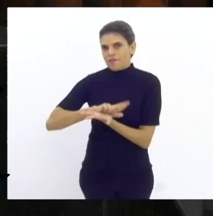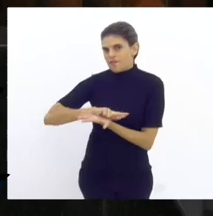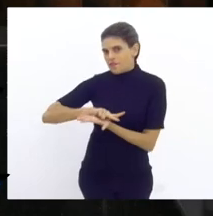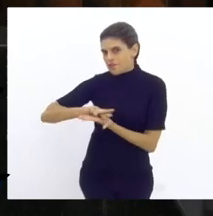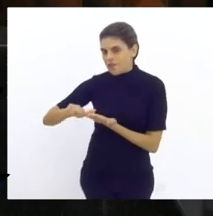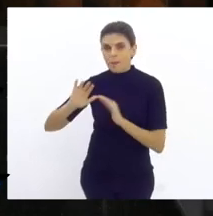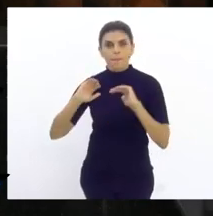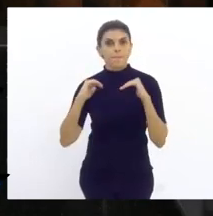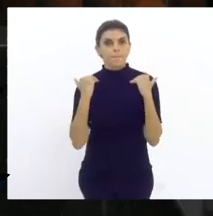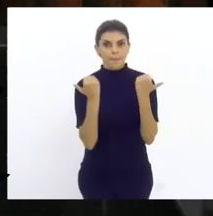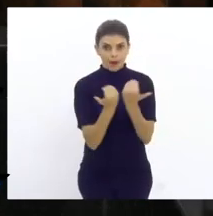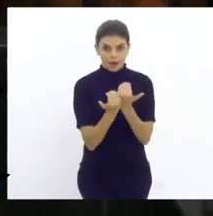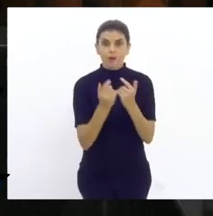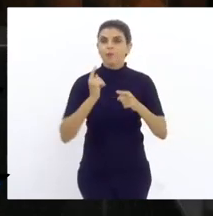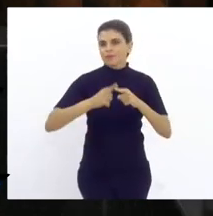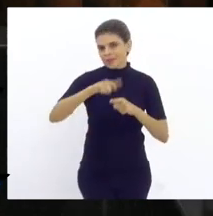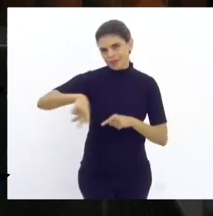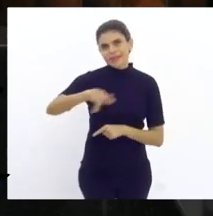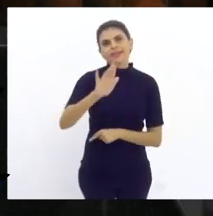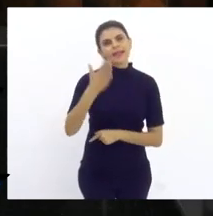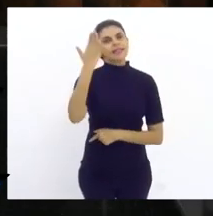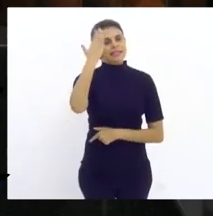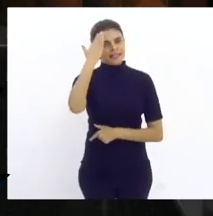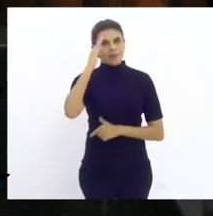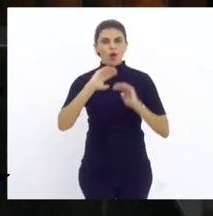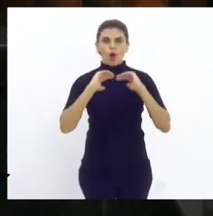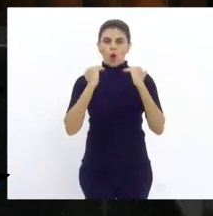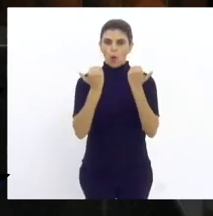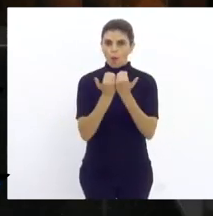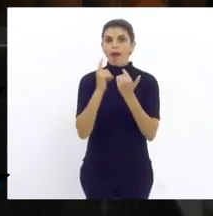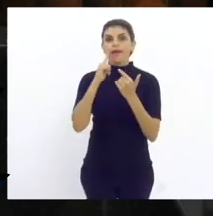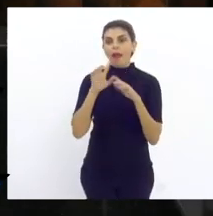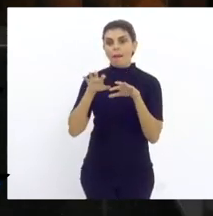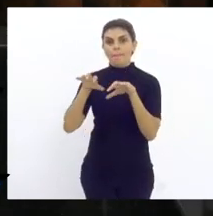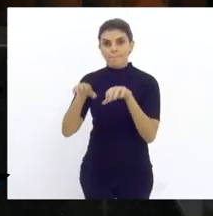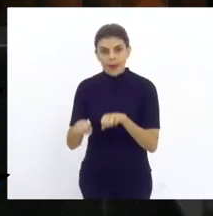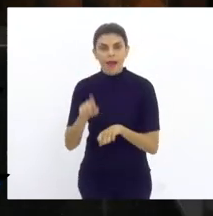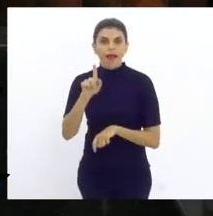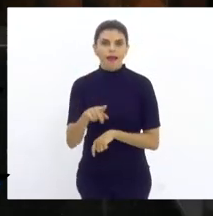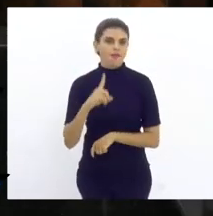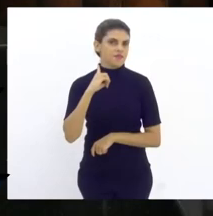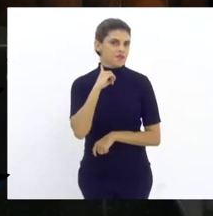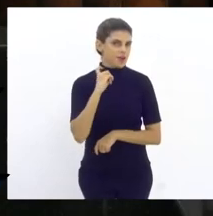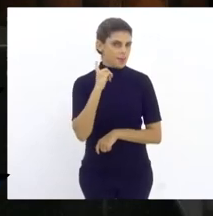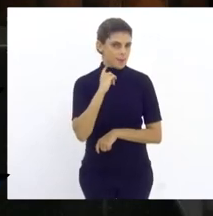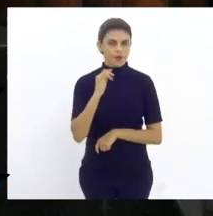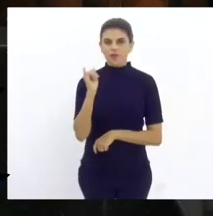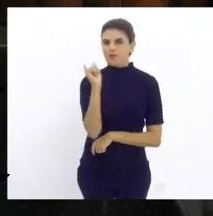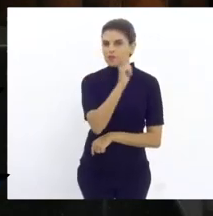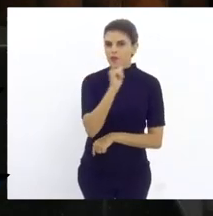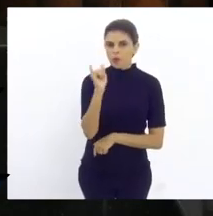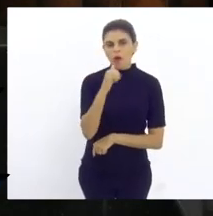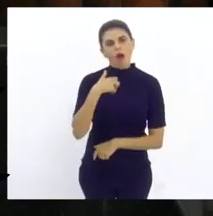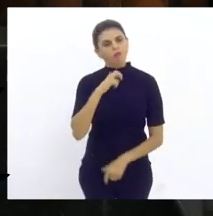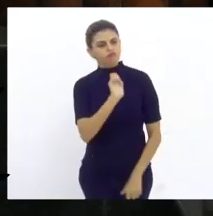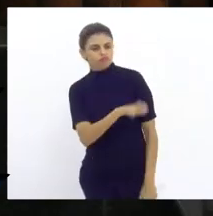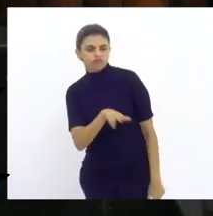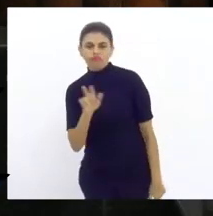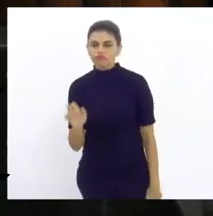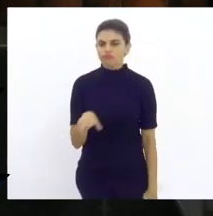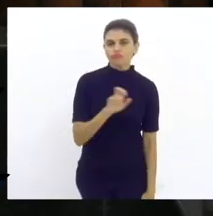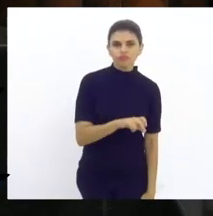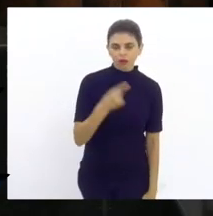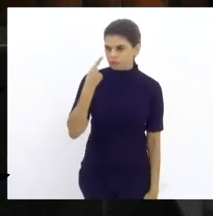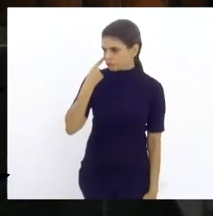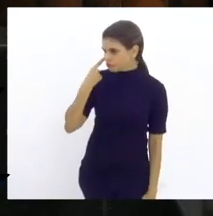o Maracanã, quem, o consórcio toma conta Flamengo e Fluminense, né, e a gente andando no Maracanã, né, presidente, e a gente